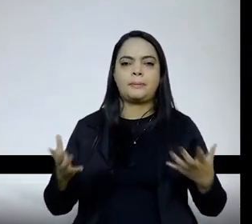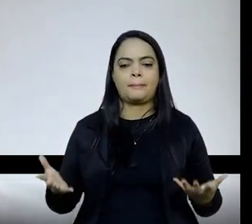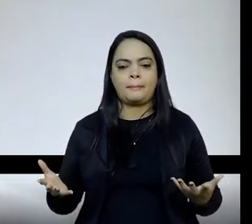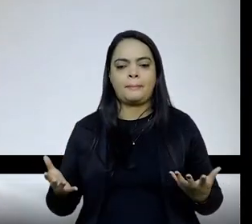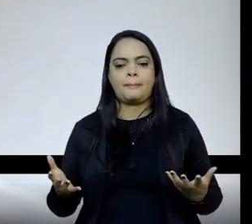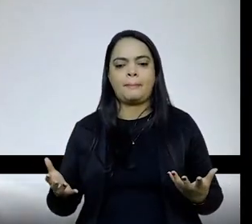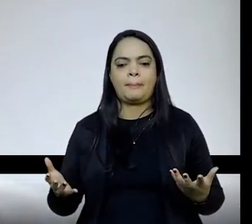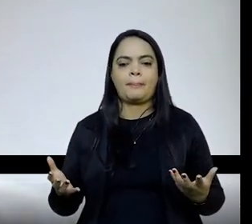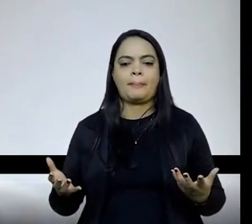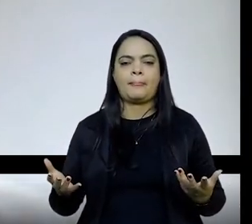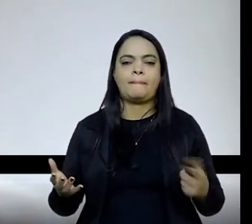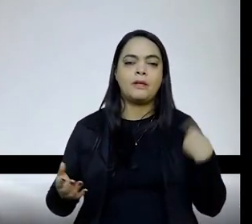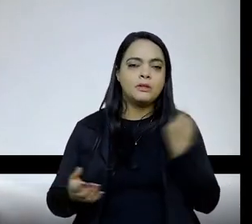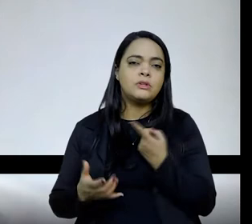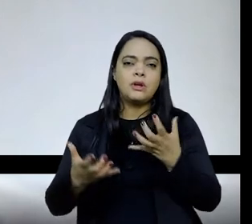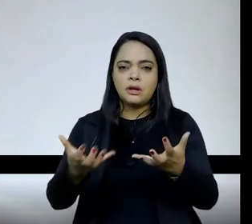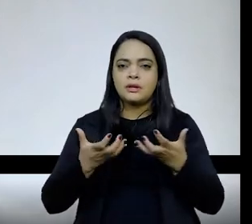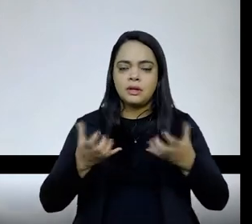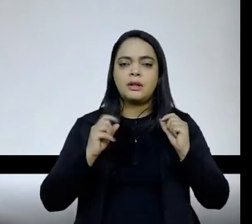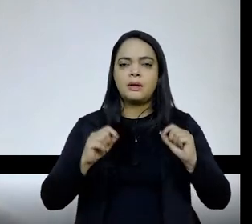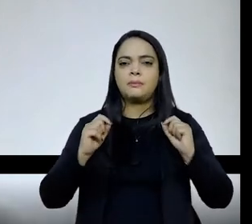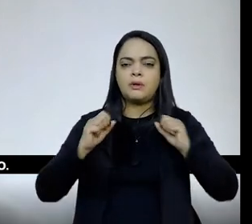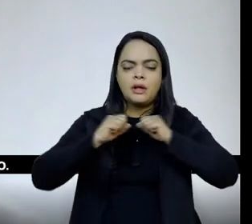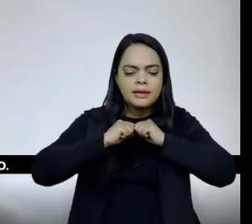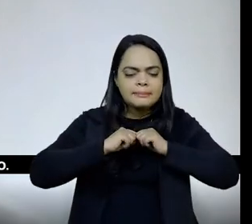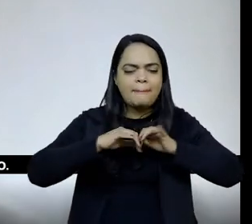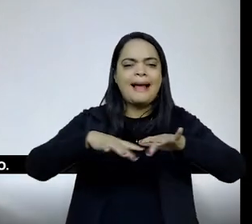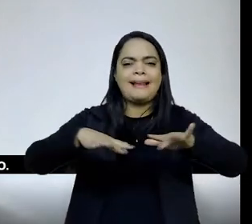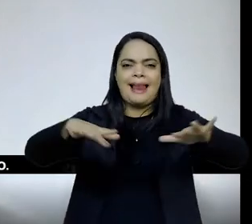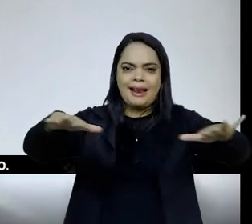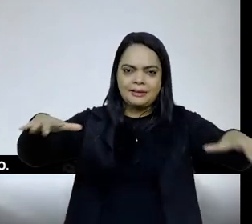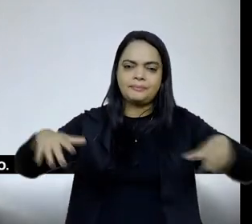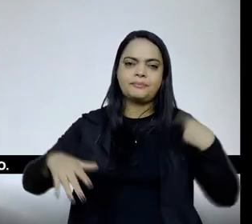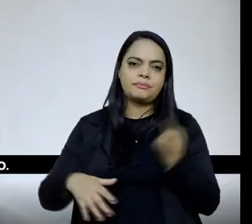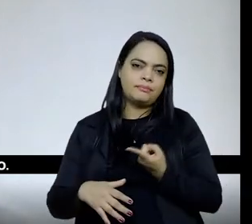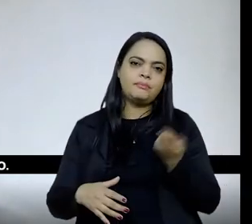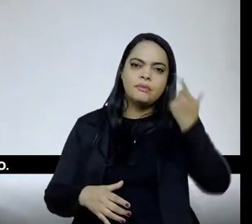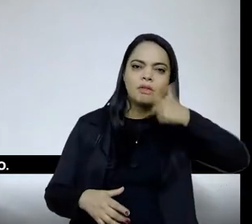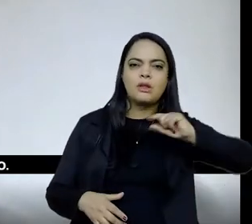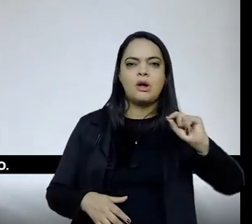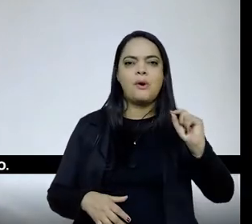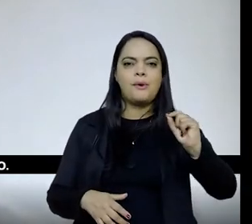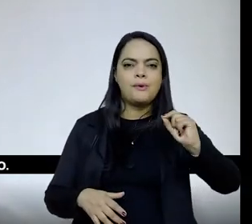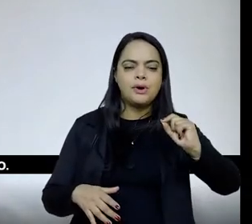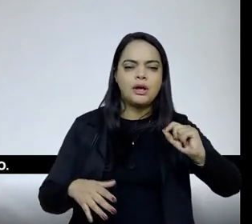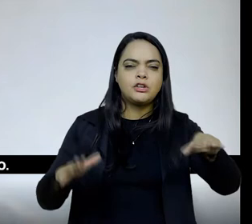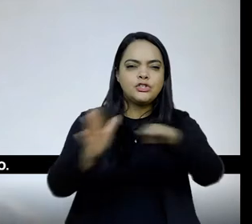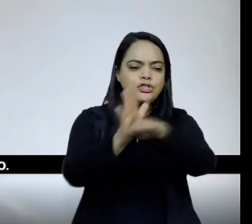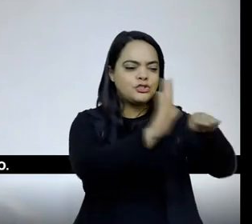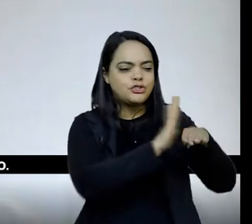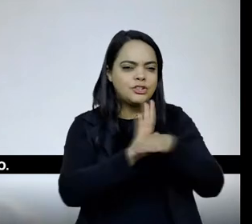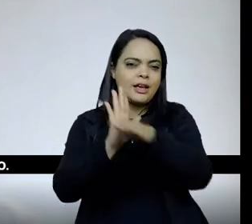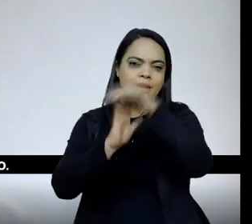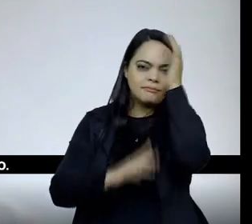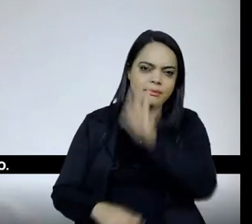o território, se a gente quer... Mais do que massificar, eu gosto da palavra capilarizar, se a gente quer capilarizar, a gente